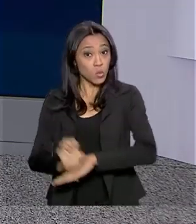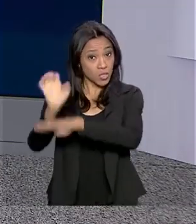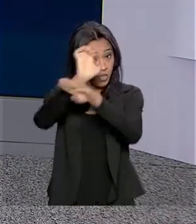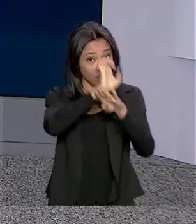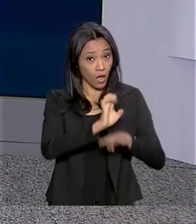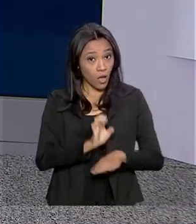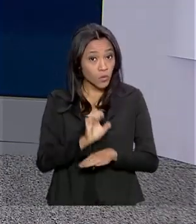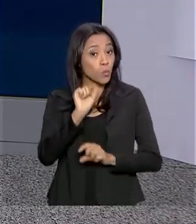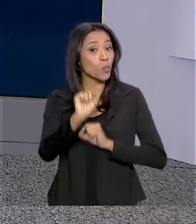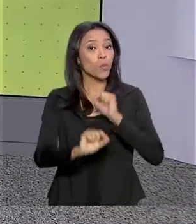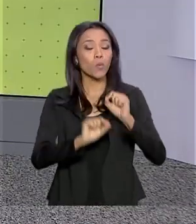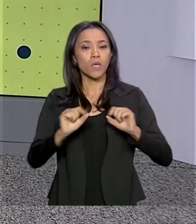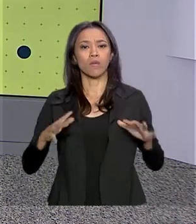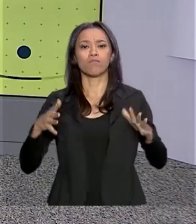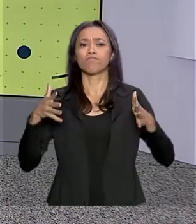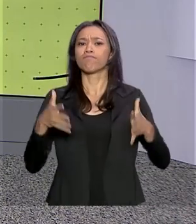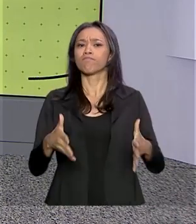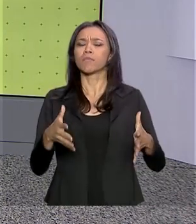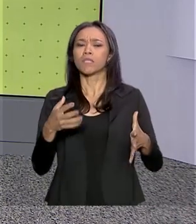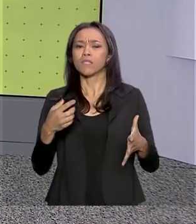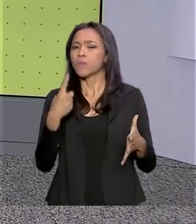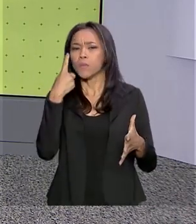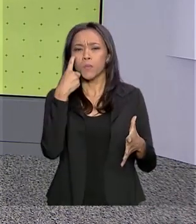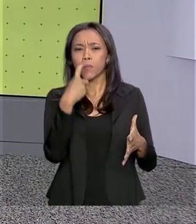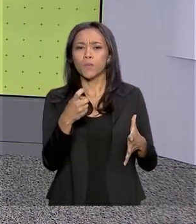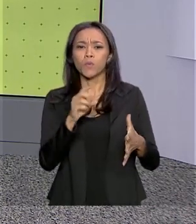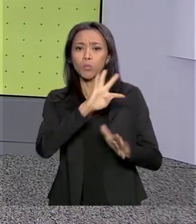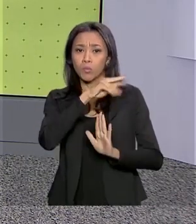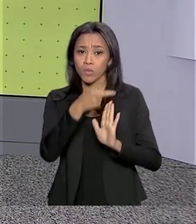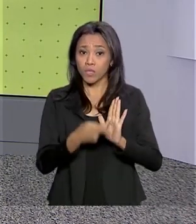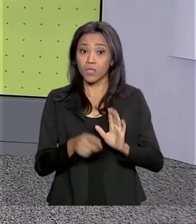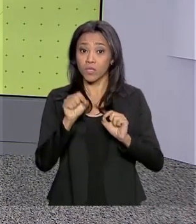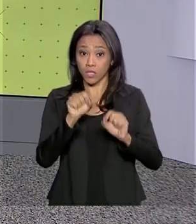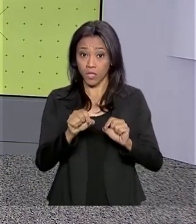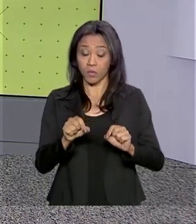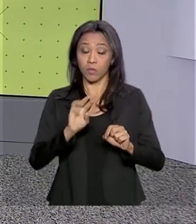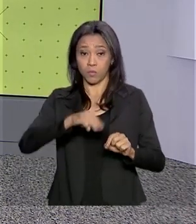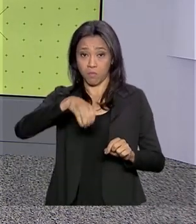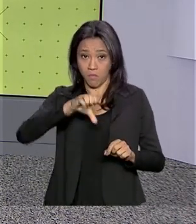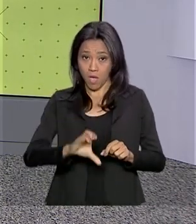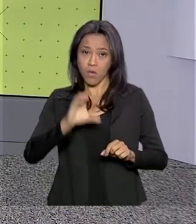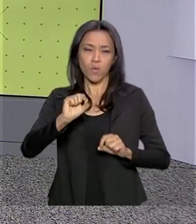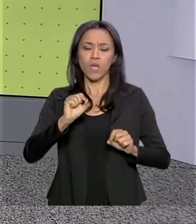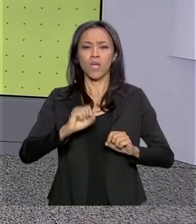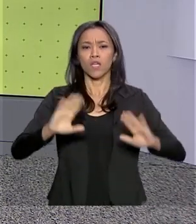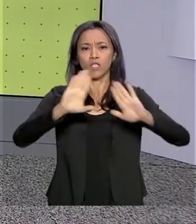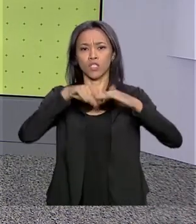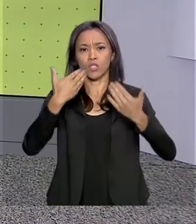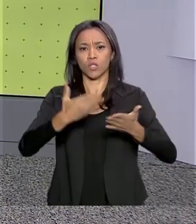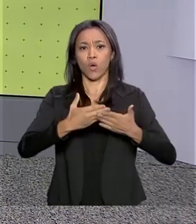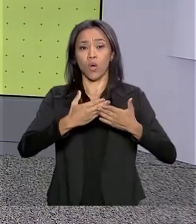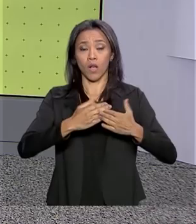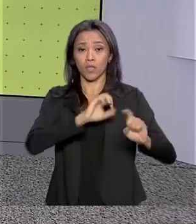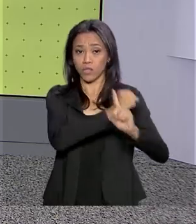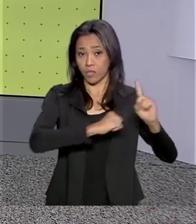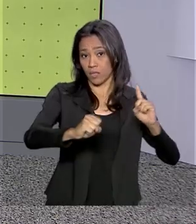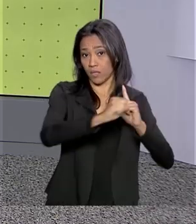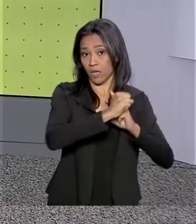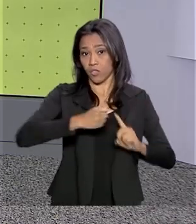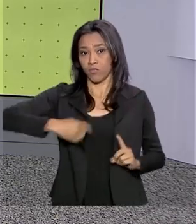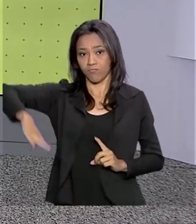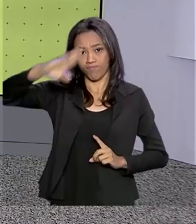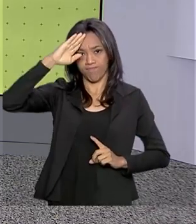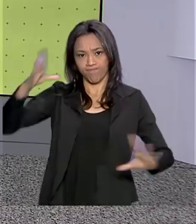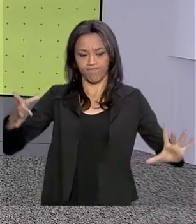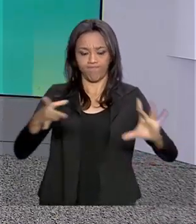interesse no Programa Nacional das Escolas Cívico-Militares do Ministério da Educação, lançado pelo presidente Jair Bolsonaro no início deste mês.